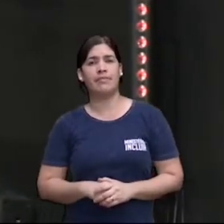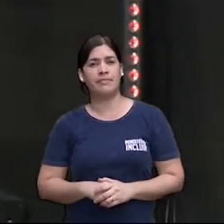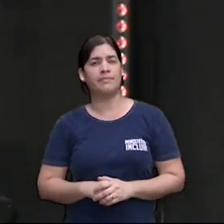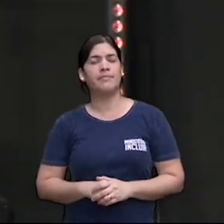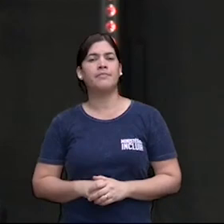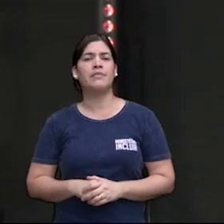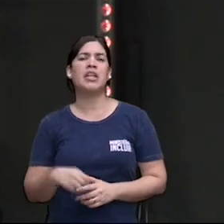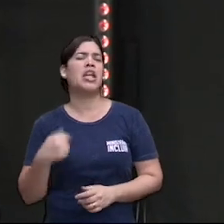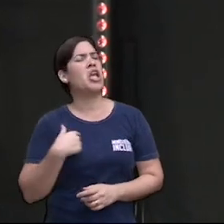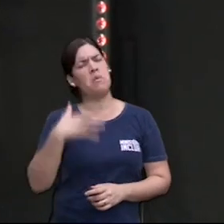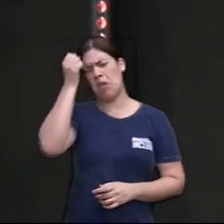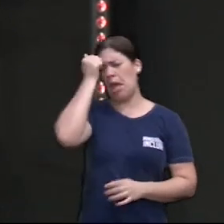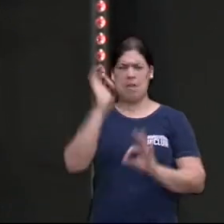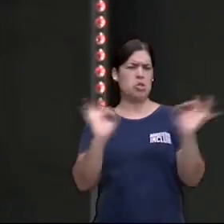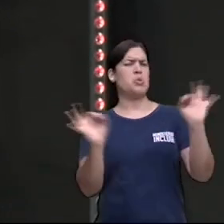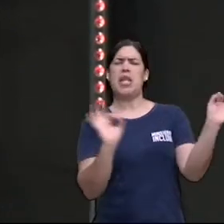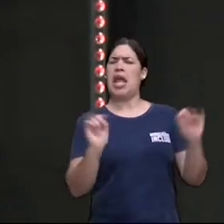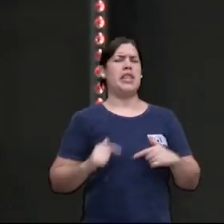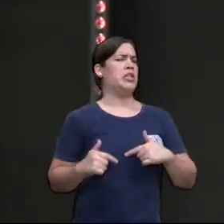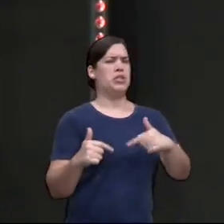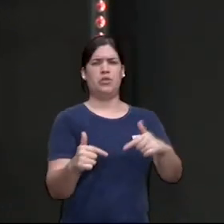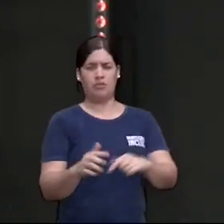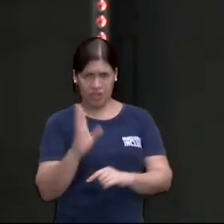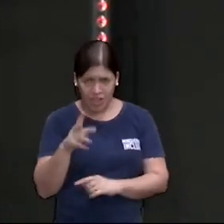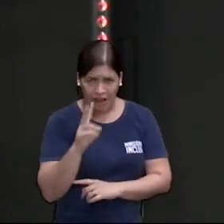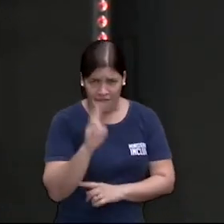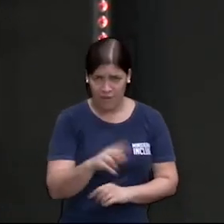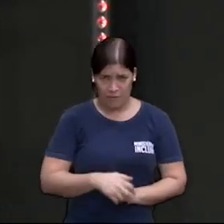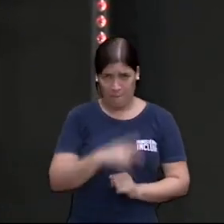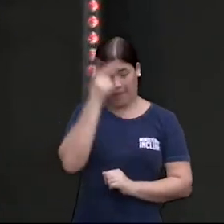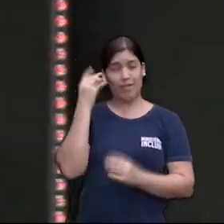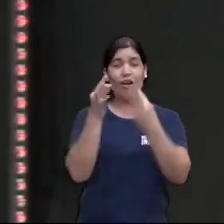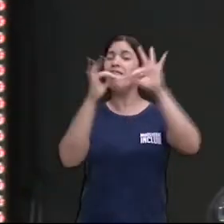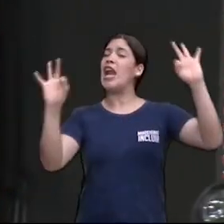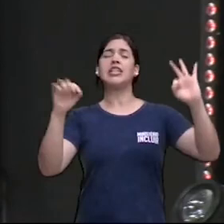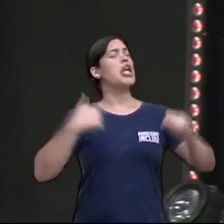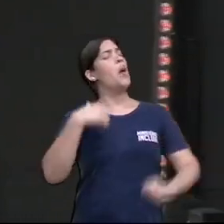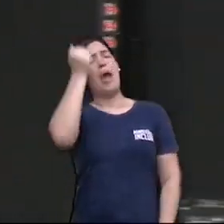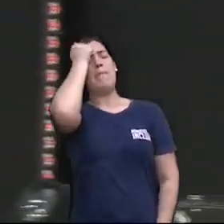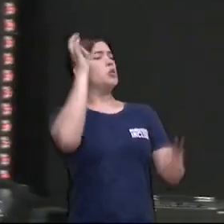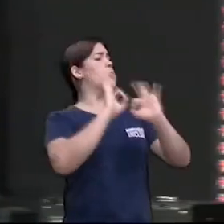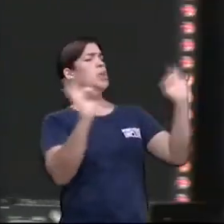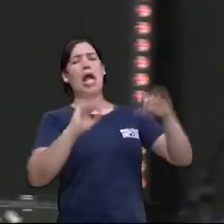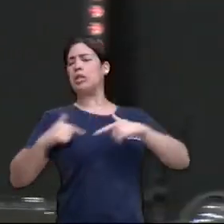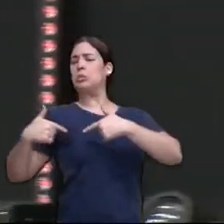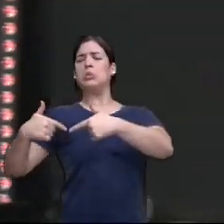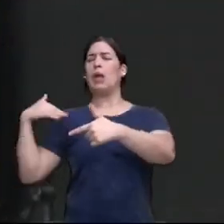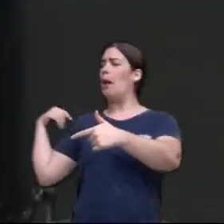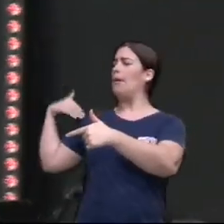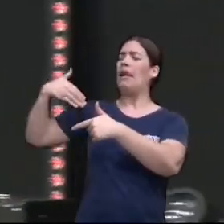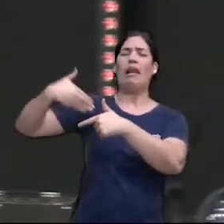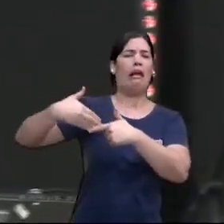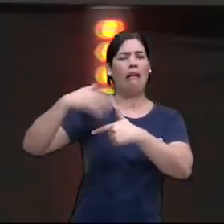eu não me arrependo de nada que eu fiz. Já ouviu essa frase? Já ouviu? Essa